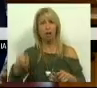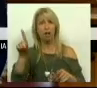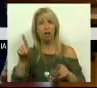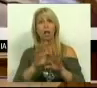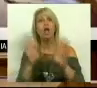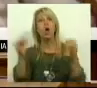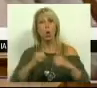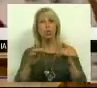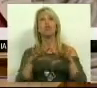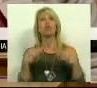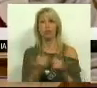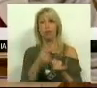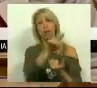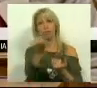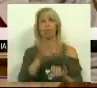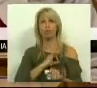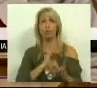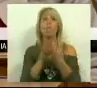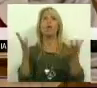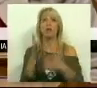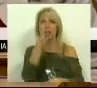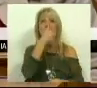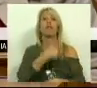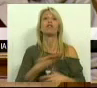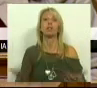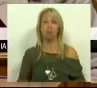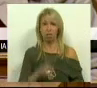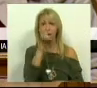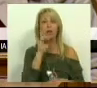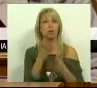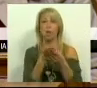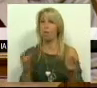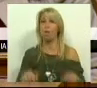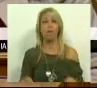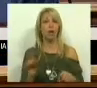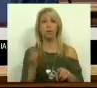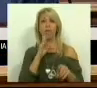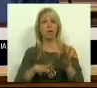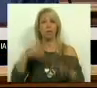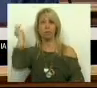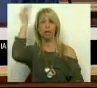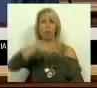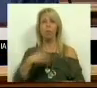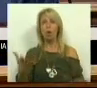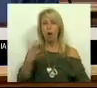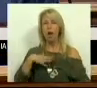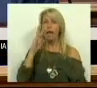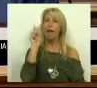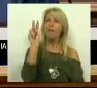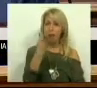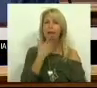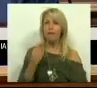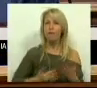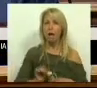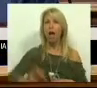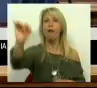Bom, os Srs. são maioria, infelizmente. E, portanto, a questão por isso não se vai resolver na Assembleia da República. Mas eu agora quero ver a vossa eficácia